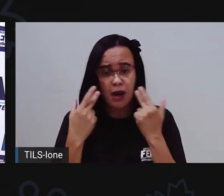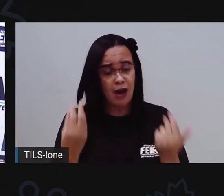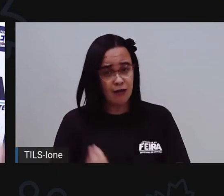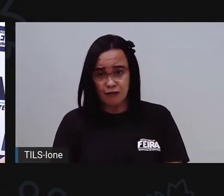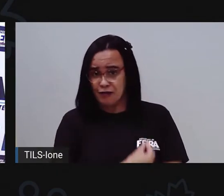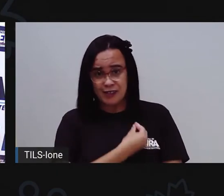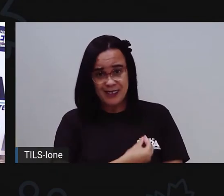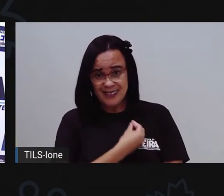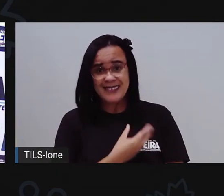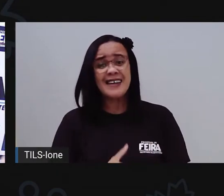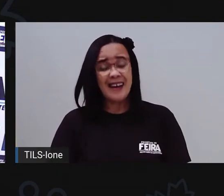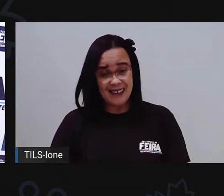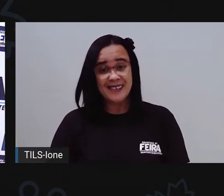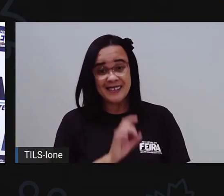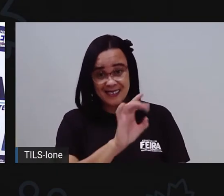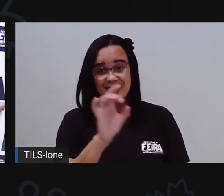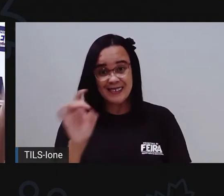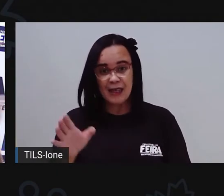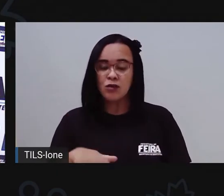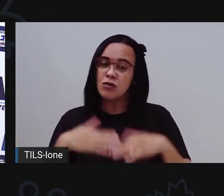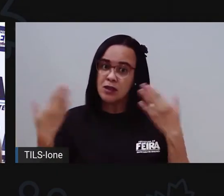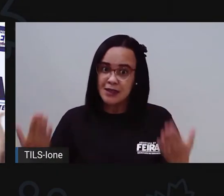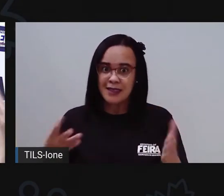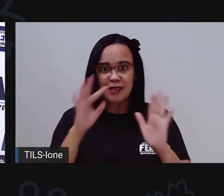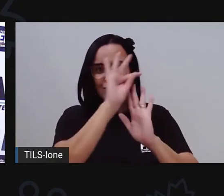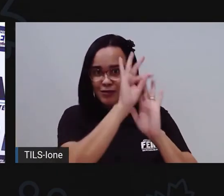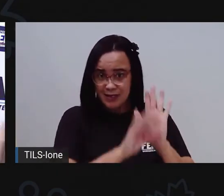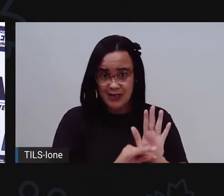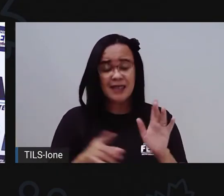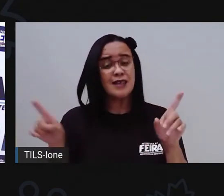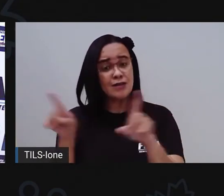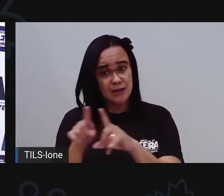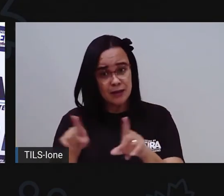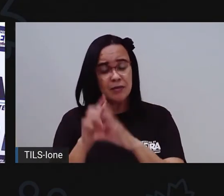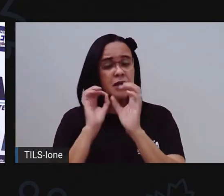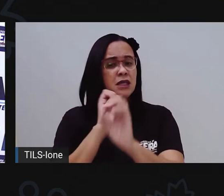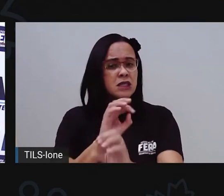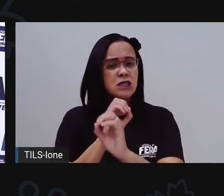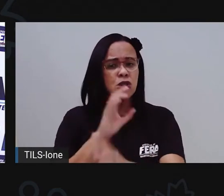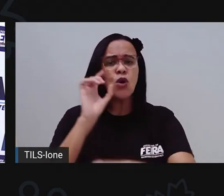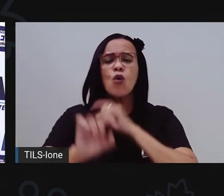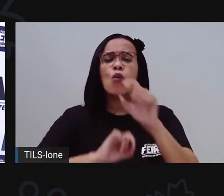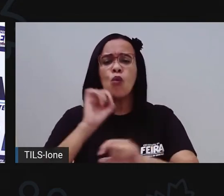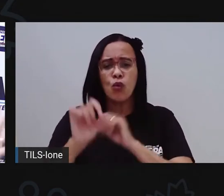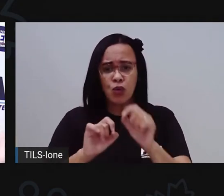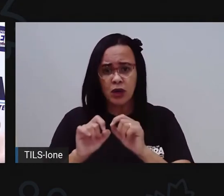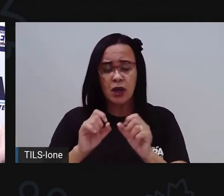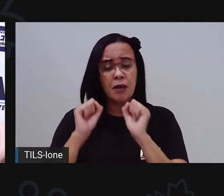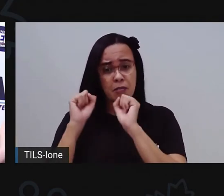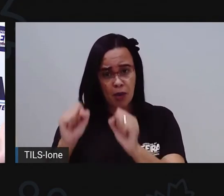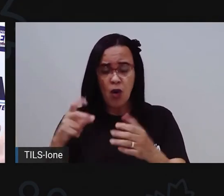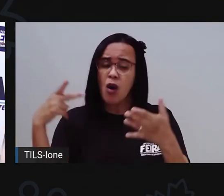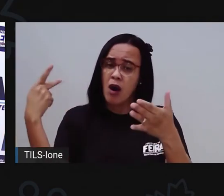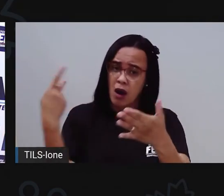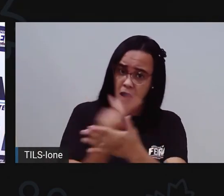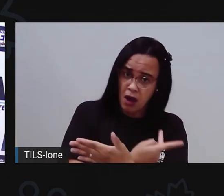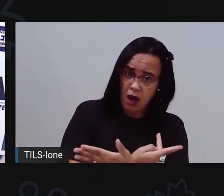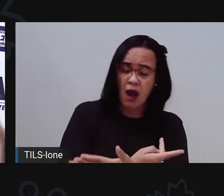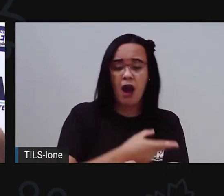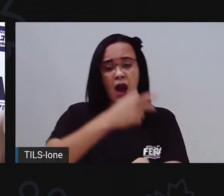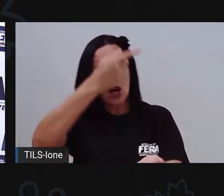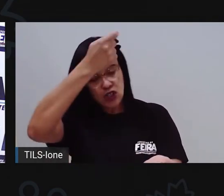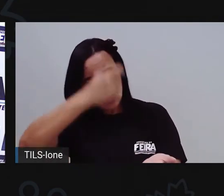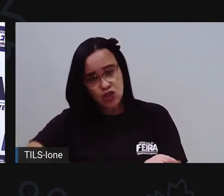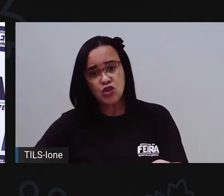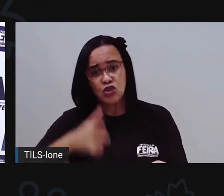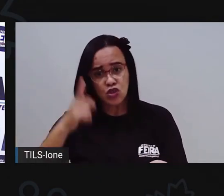das contas, que é aprender, faz parte do aprendizado, a gente corrigir. E todo mundo vai passar por isso. Não